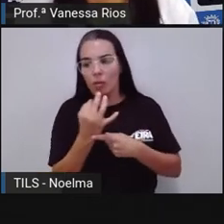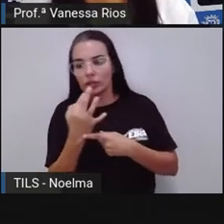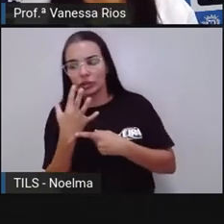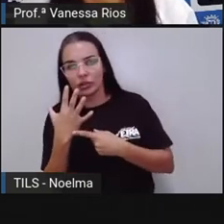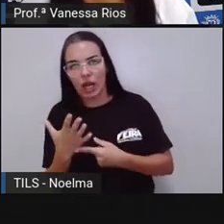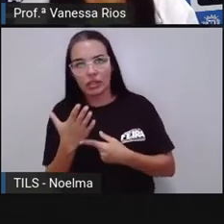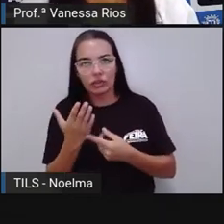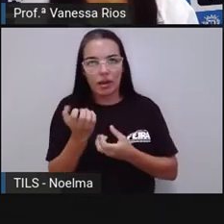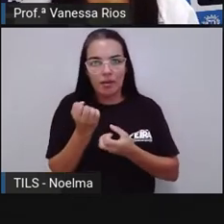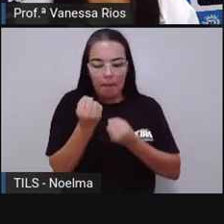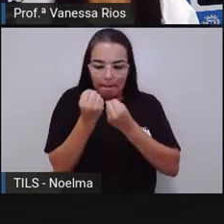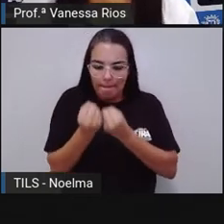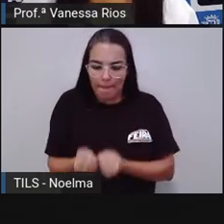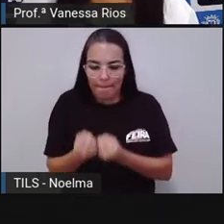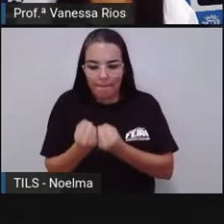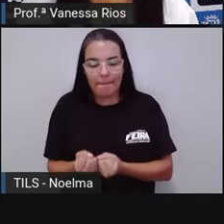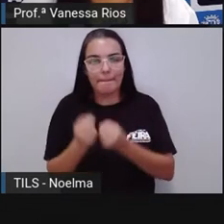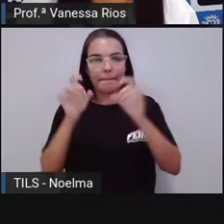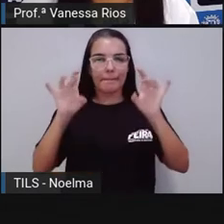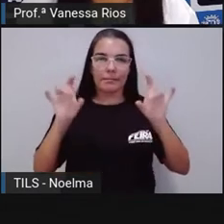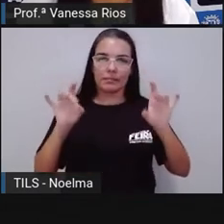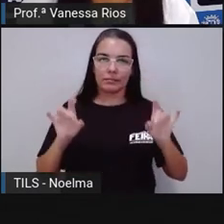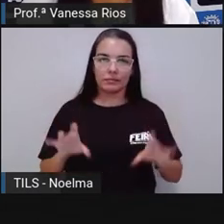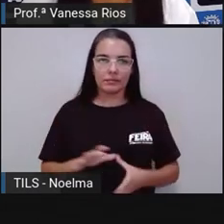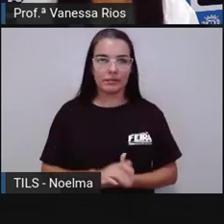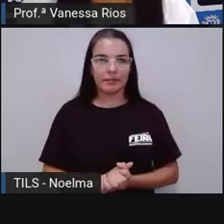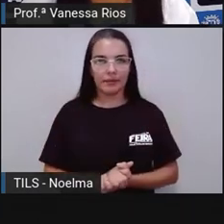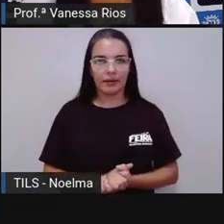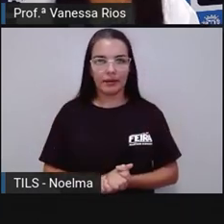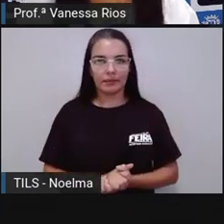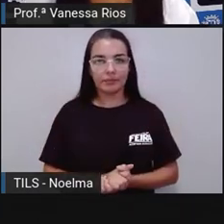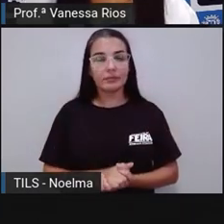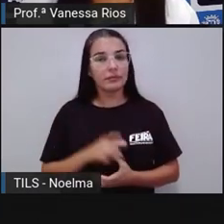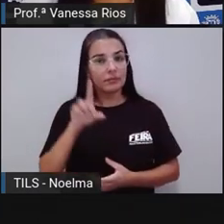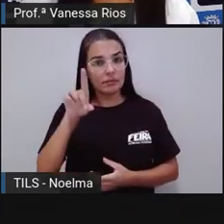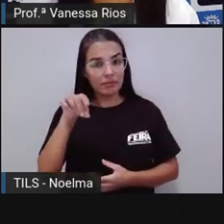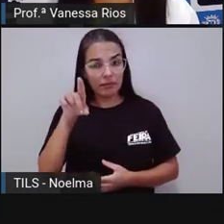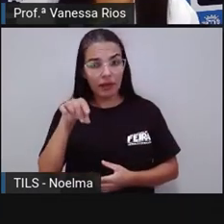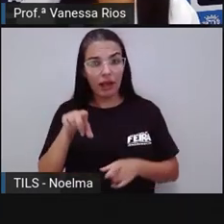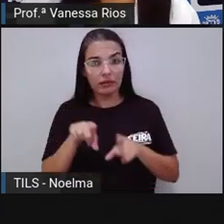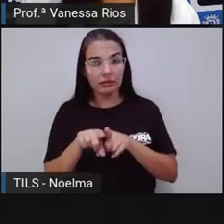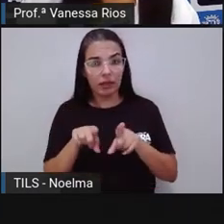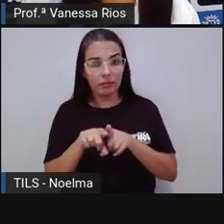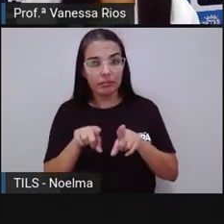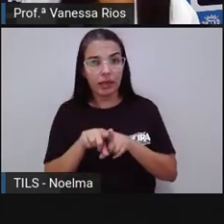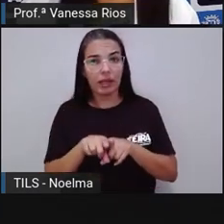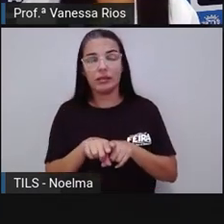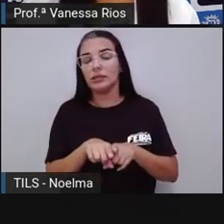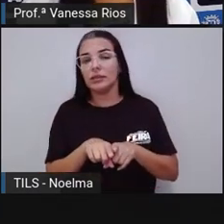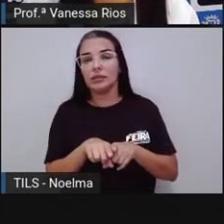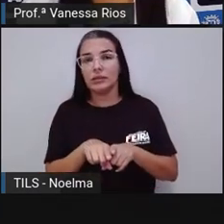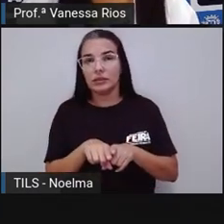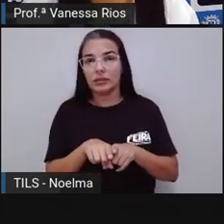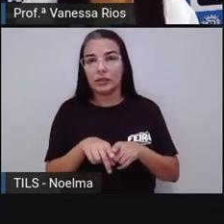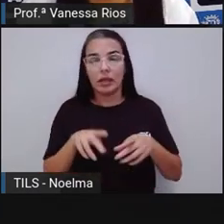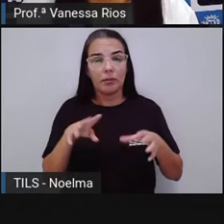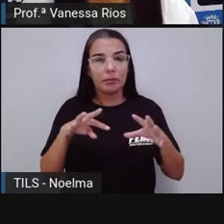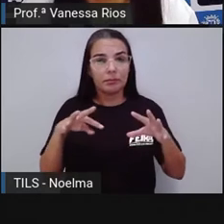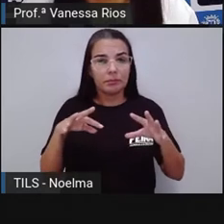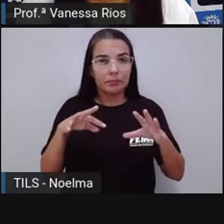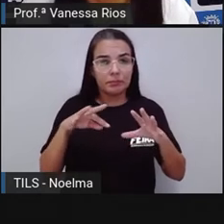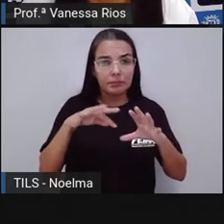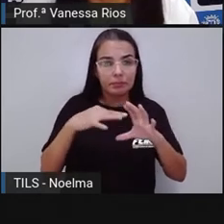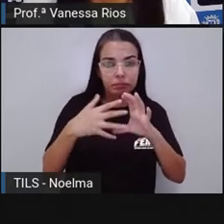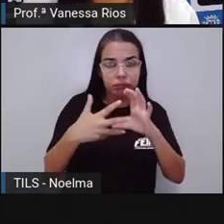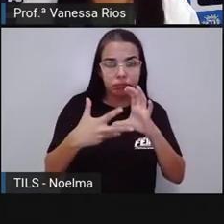densidade específica. E aí a densidade é uma das propriedades físicas